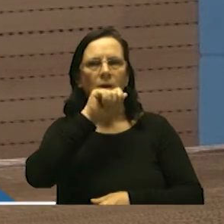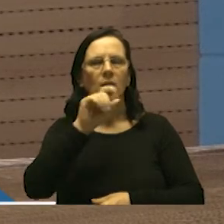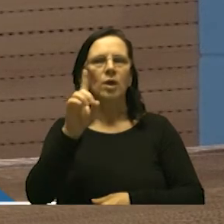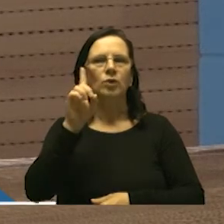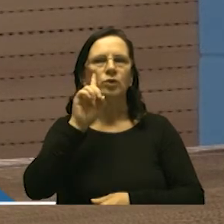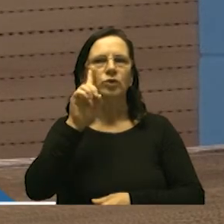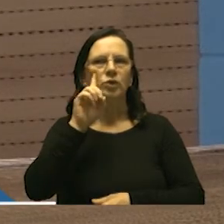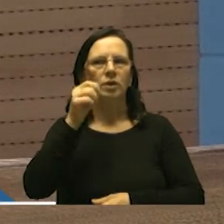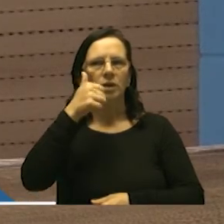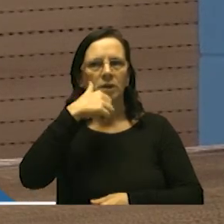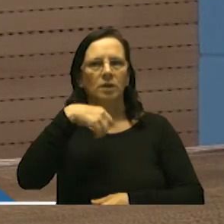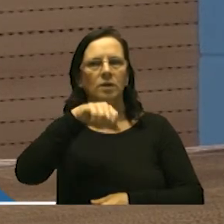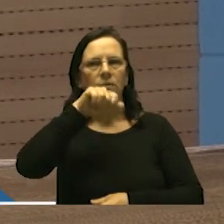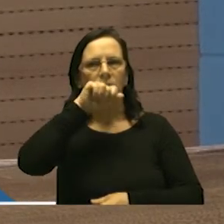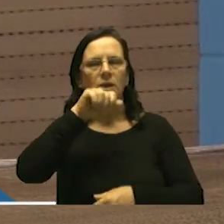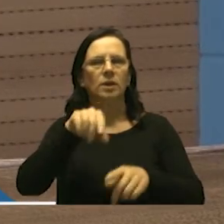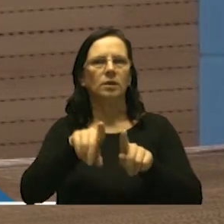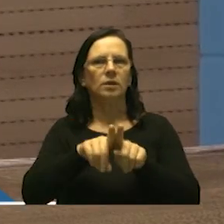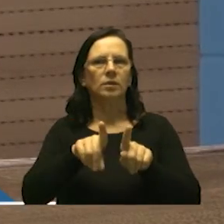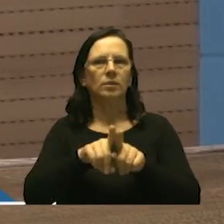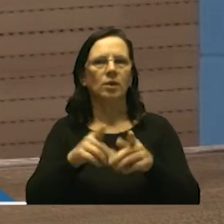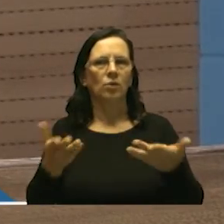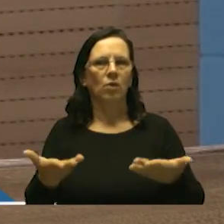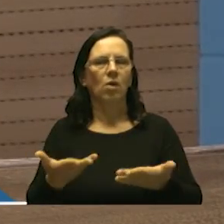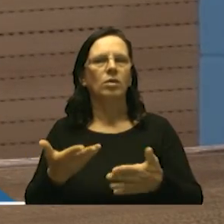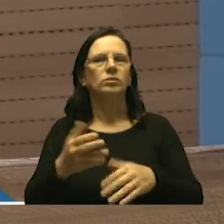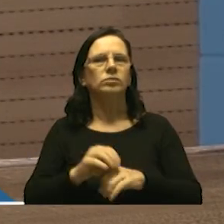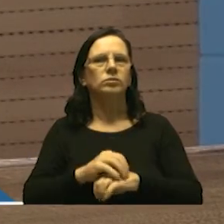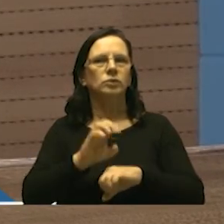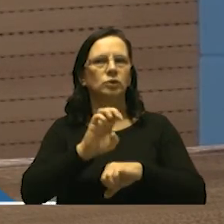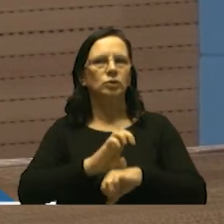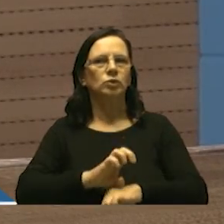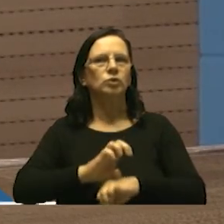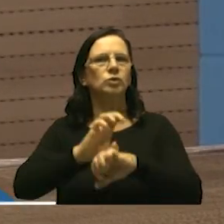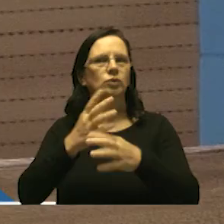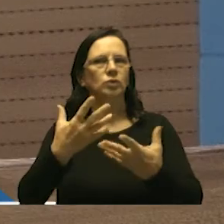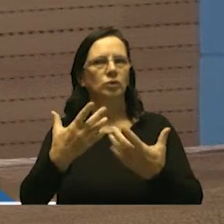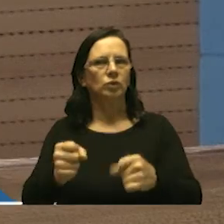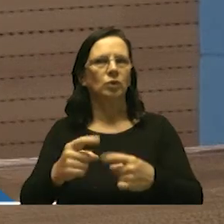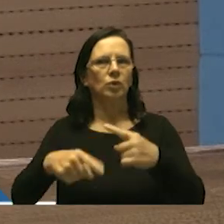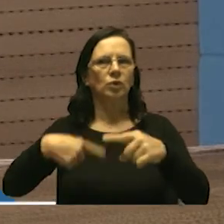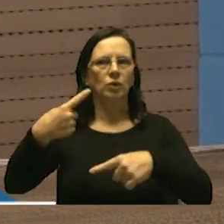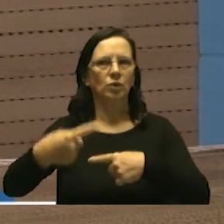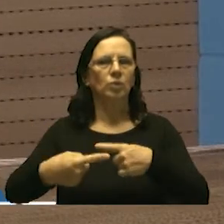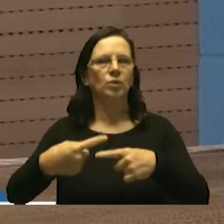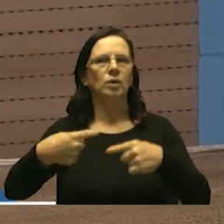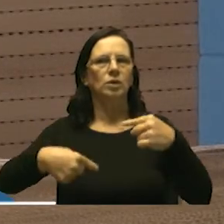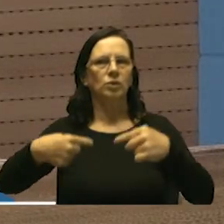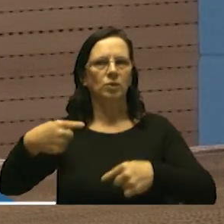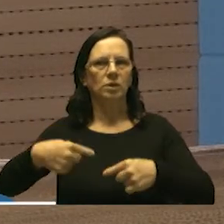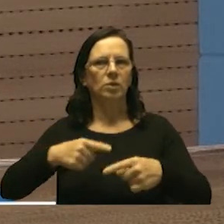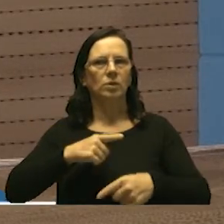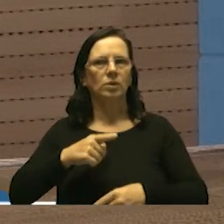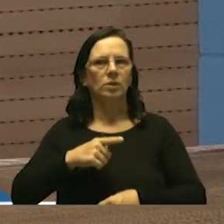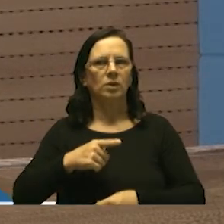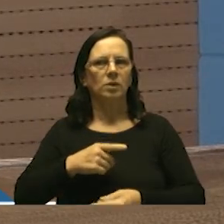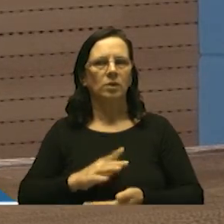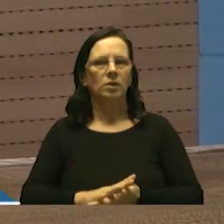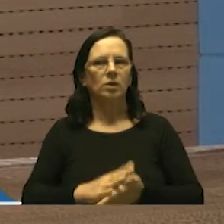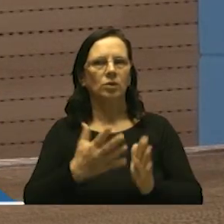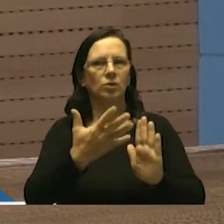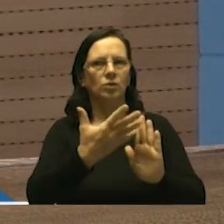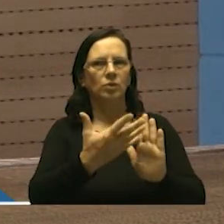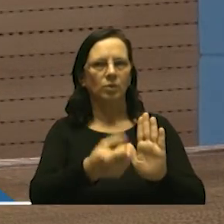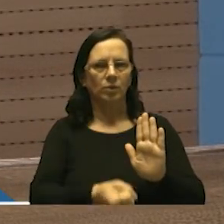cabe agora o executivo sancionar e logo após na segunda discussão é claro que teremos ele sendo